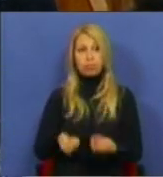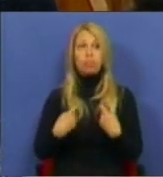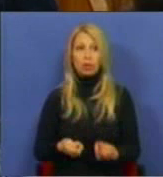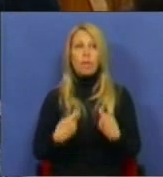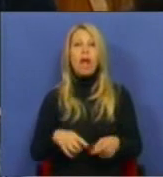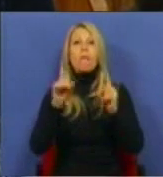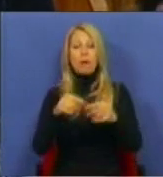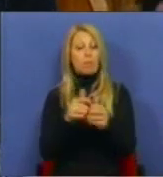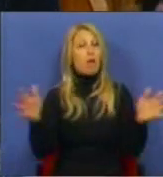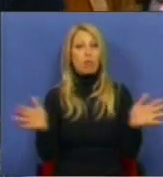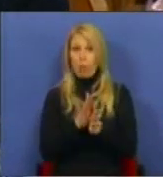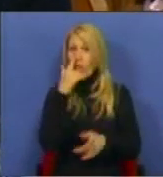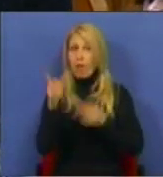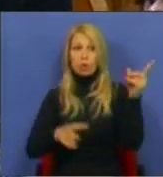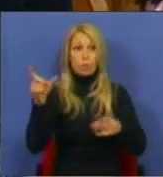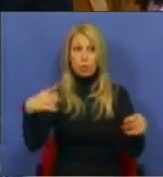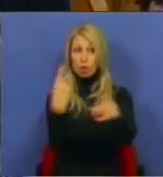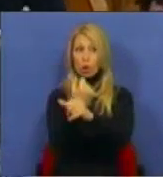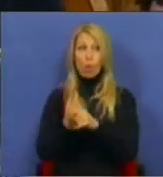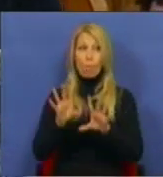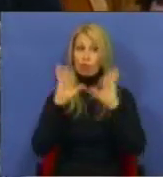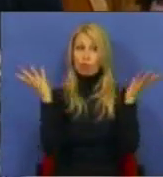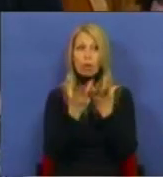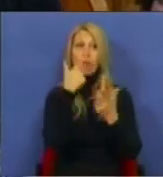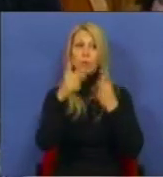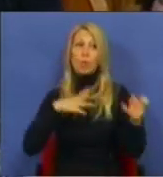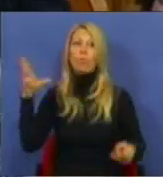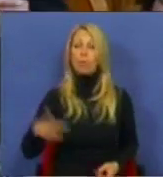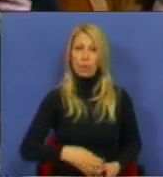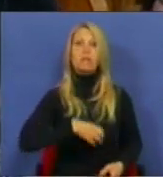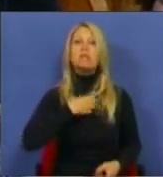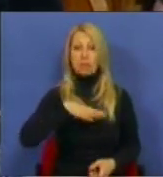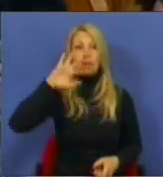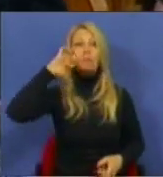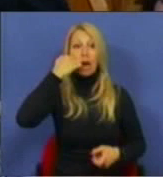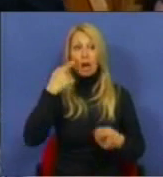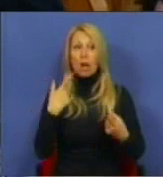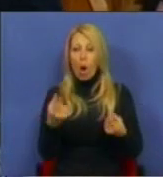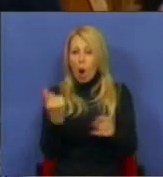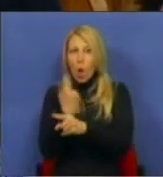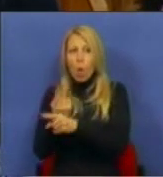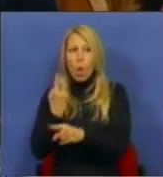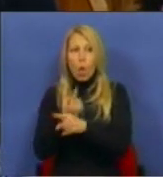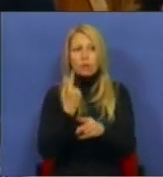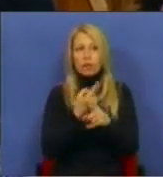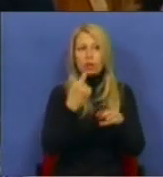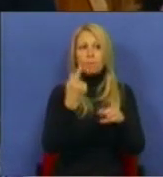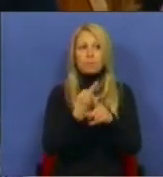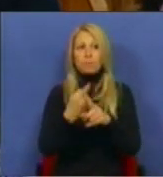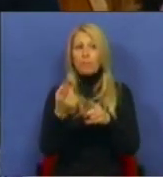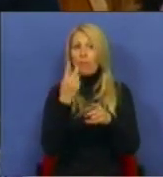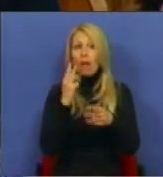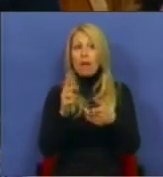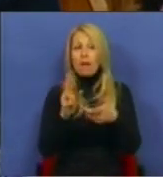consumidores e as generalidades portugueses que já estão a sentir os efeitos da escassez do mercado de produtos e hortícolas com os